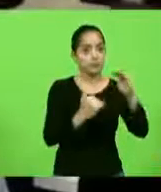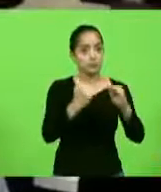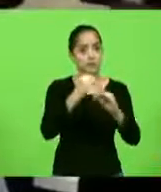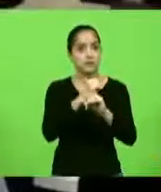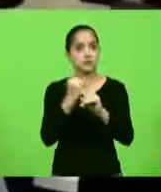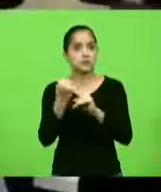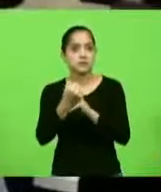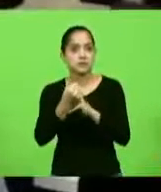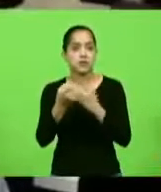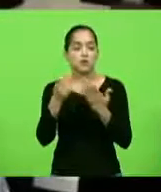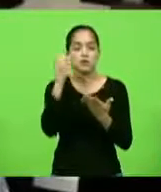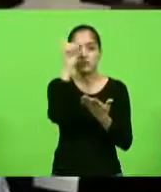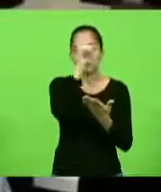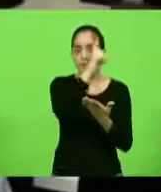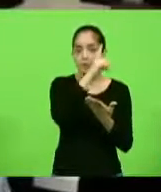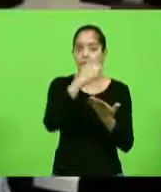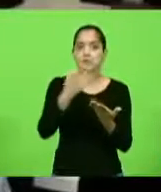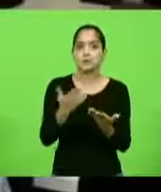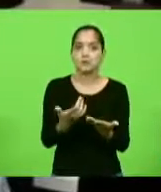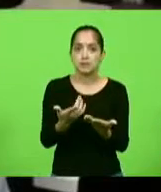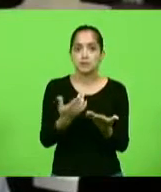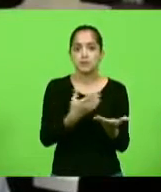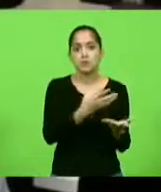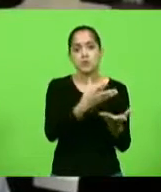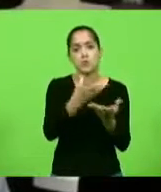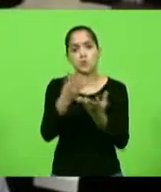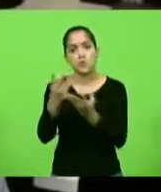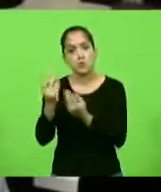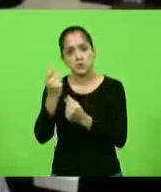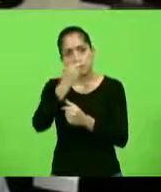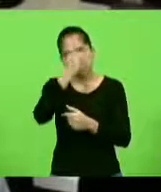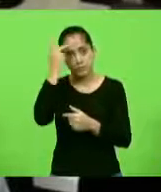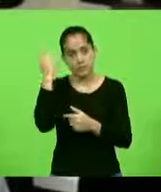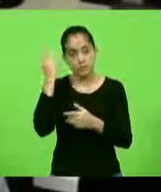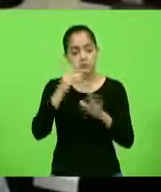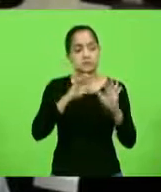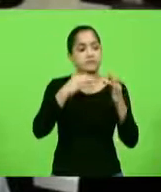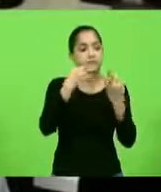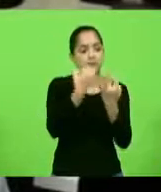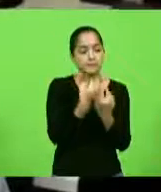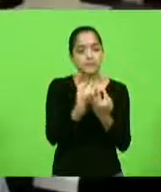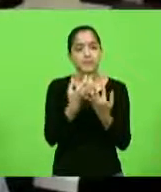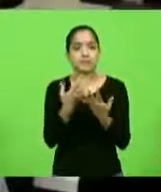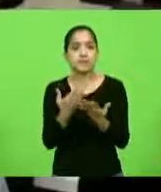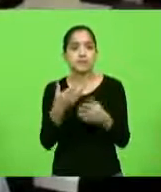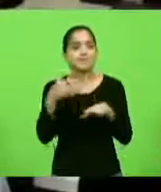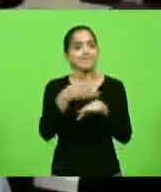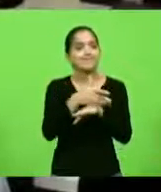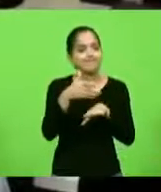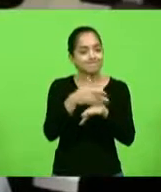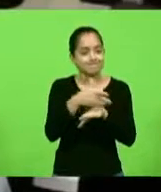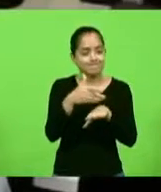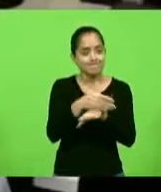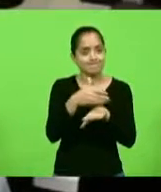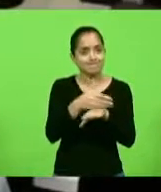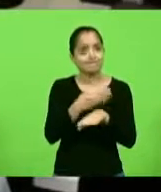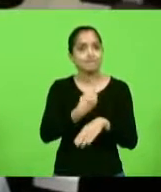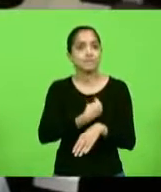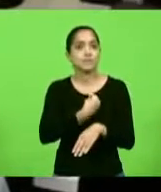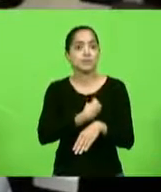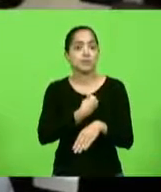dificultando ainda mais que milhares de cidadãos e suas famílias tenham acesso a uma vida